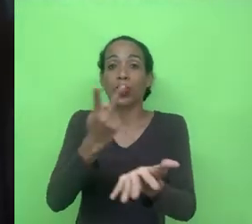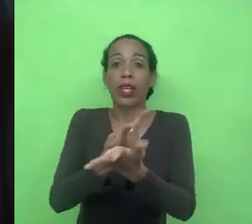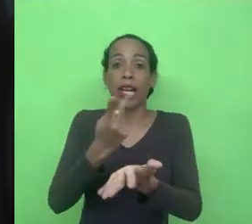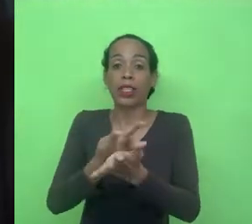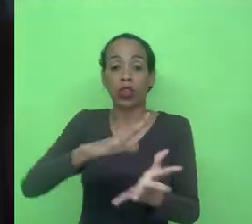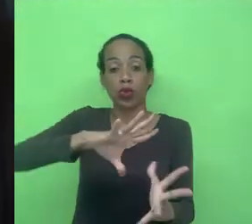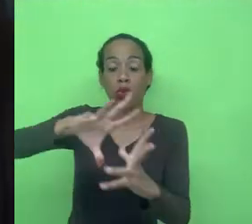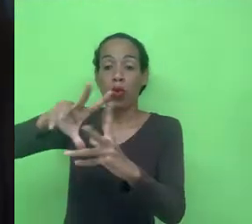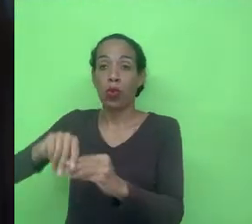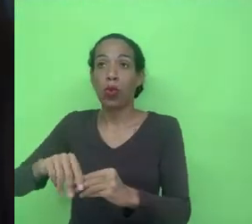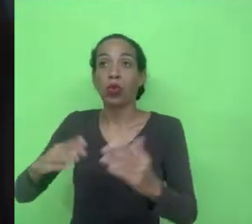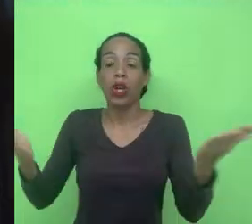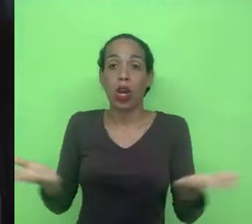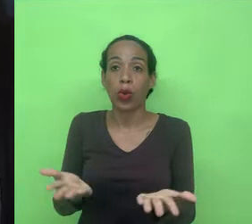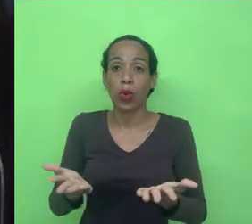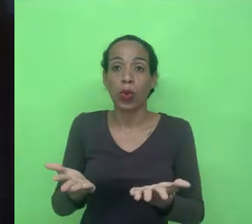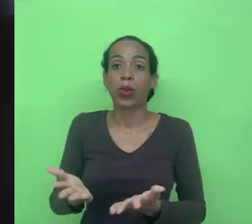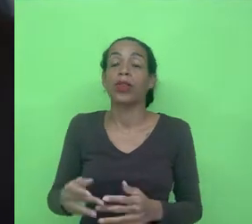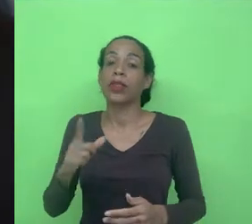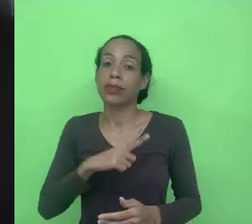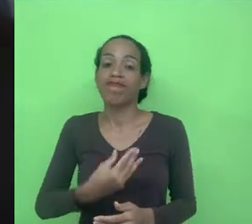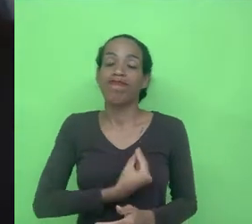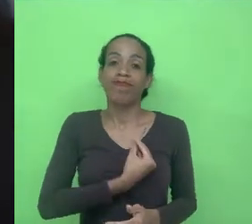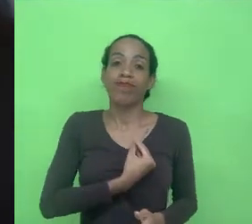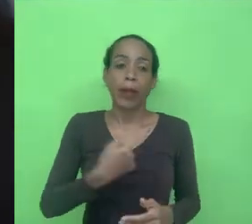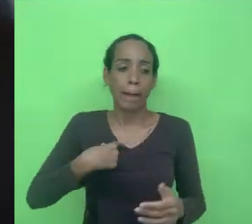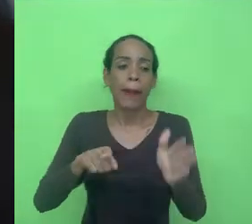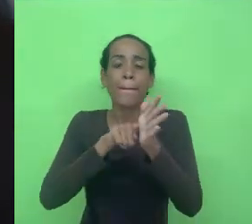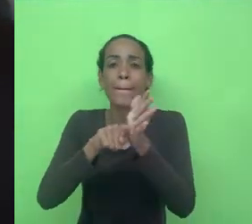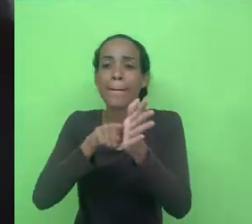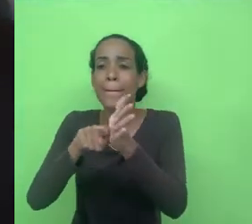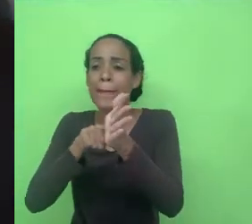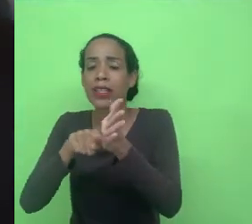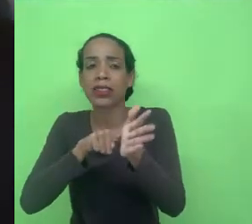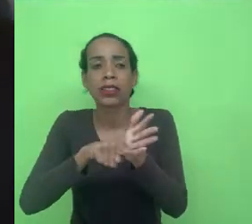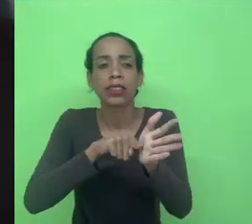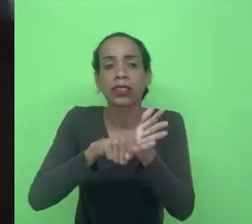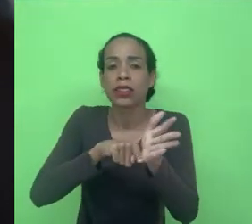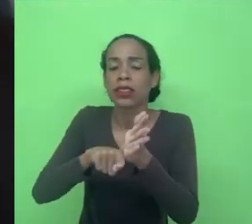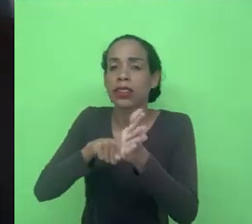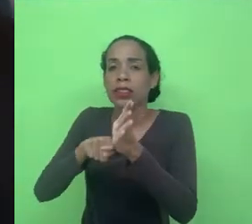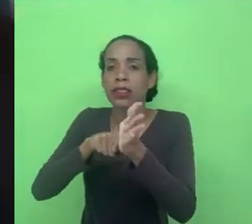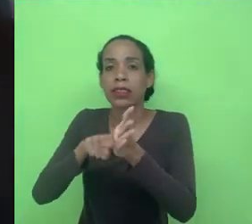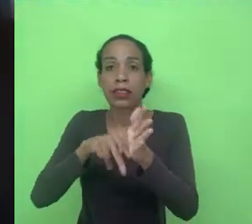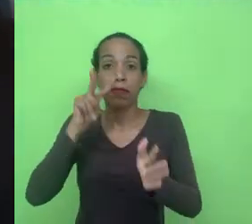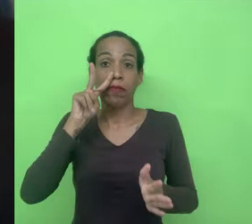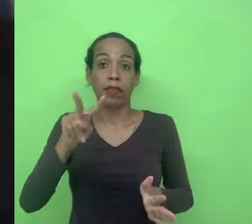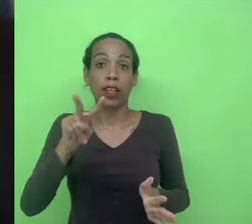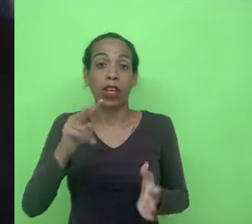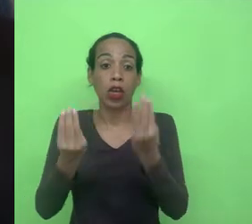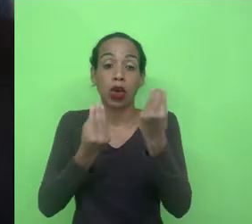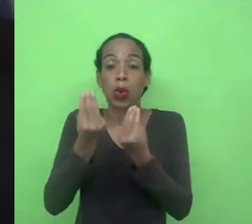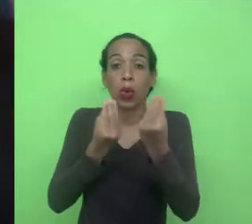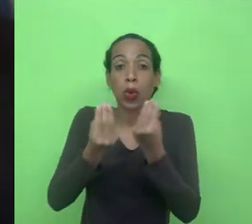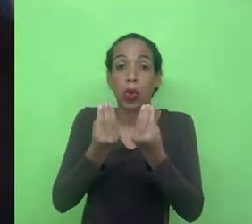todo, esses movimentos cooperativistas. Então minha pesquisa ela busca ver como funciona